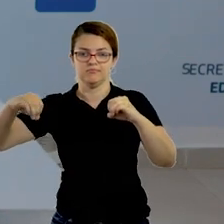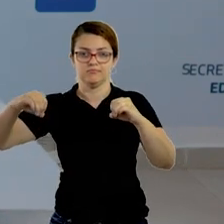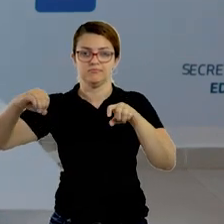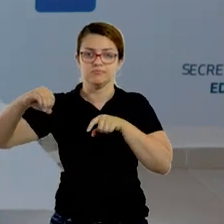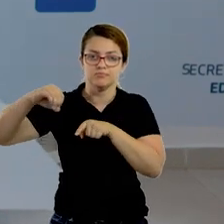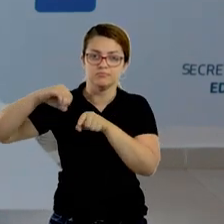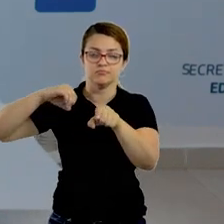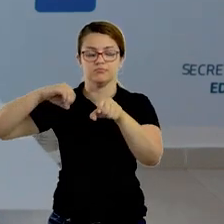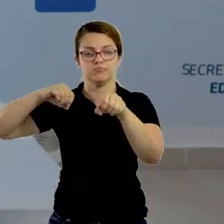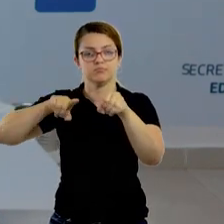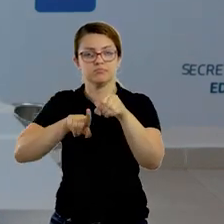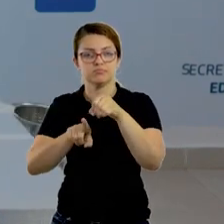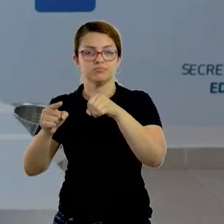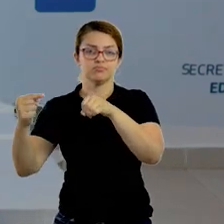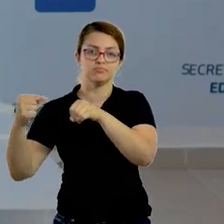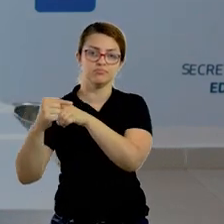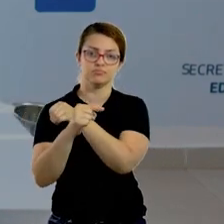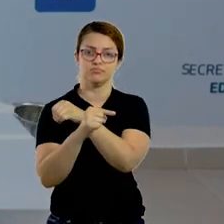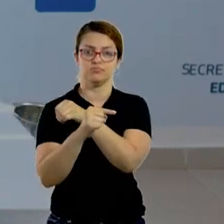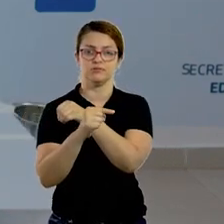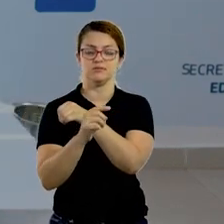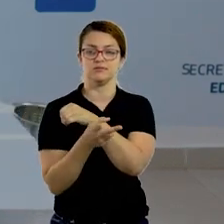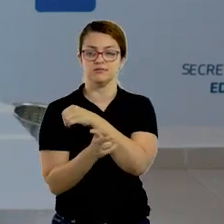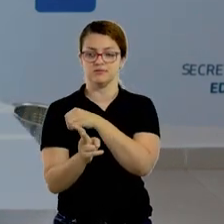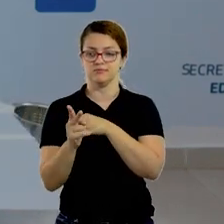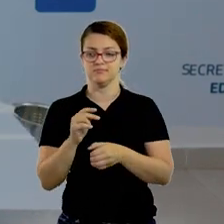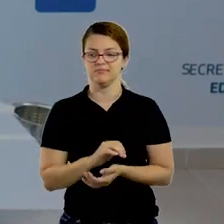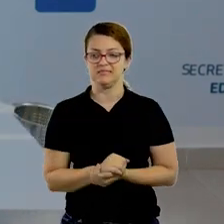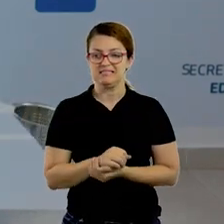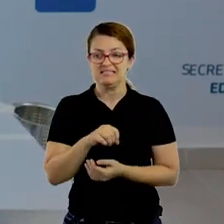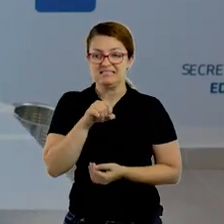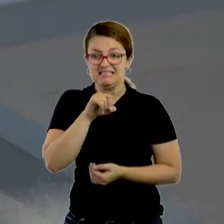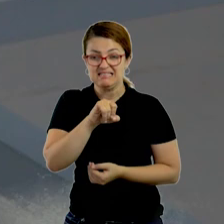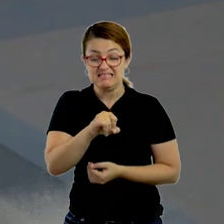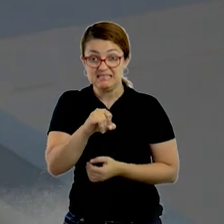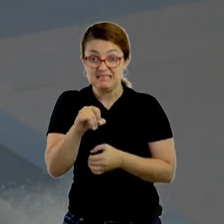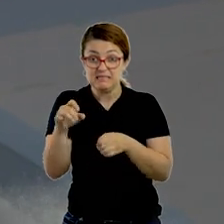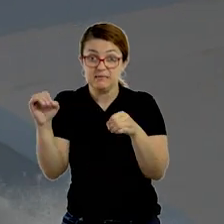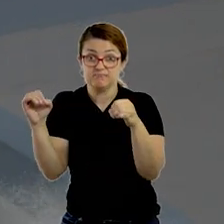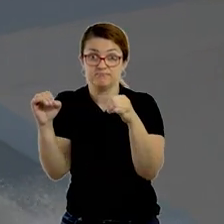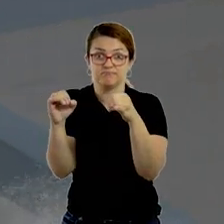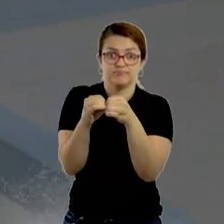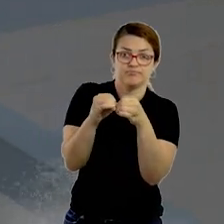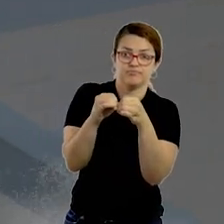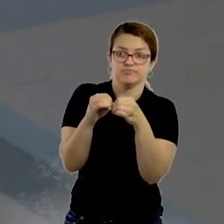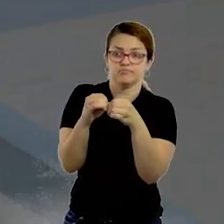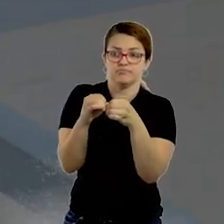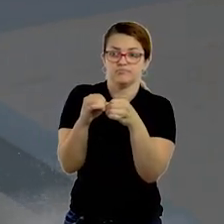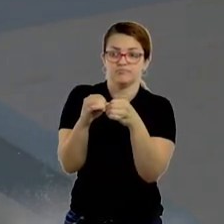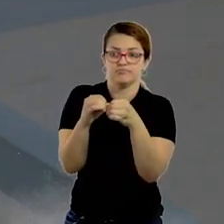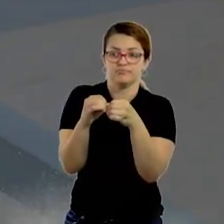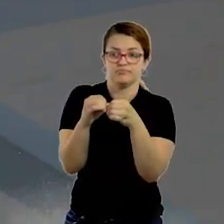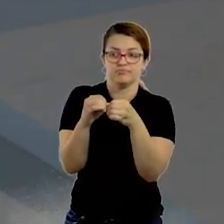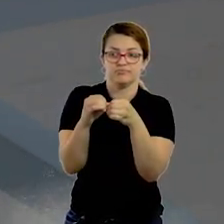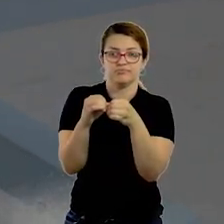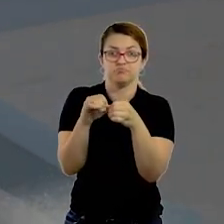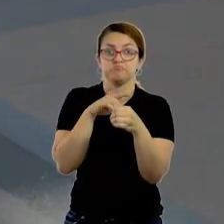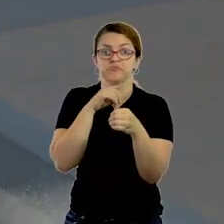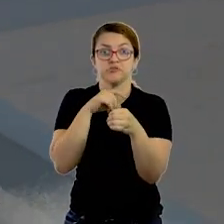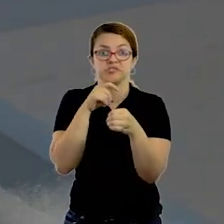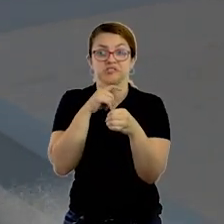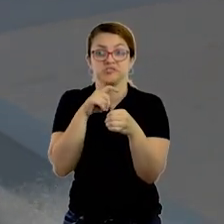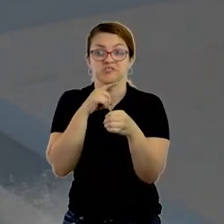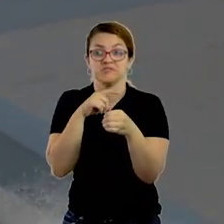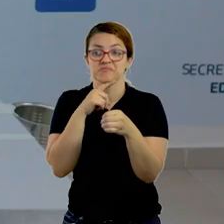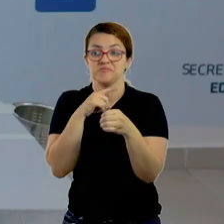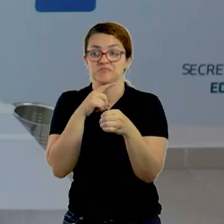entre as duas. Ela vai cruzar. Tá bom? Se ela por acaso encostar uma na outra ou não passar entre as